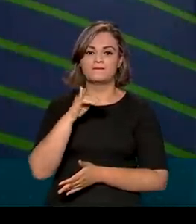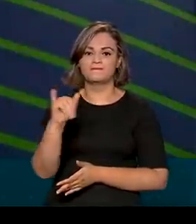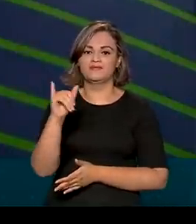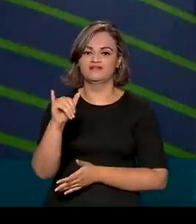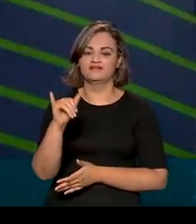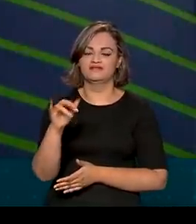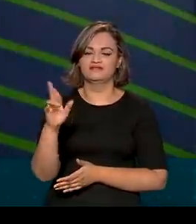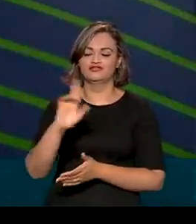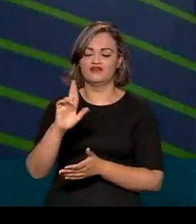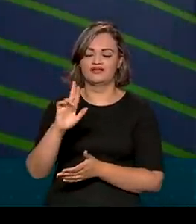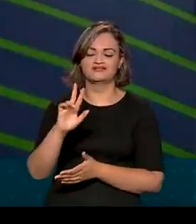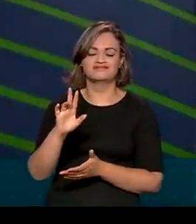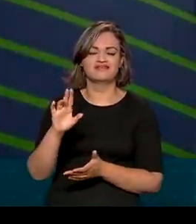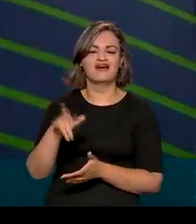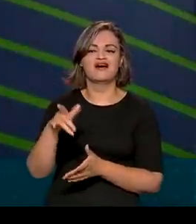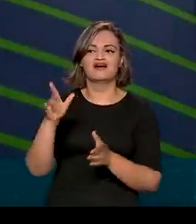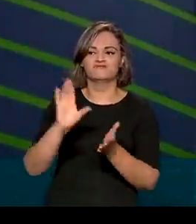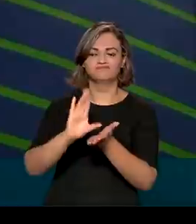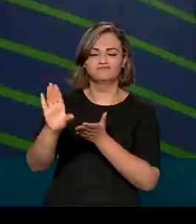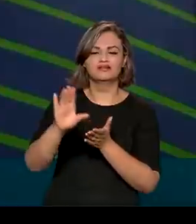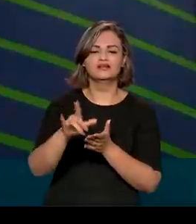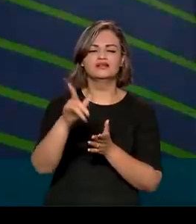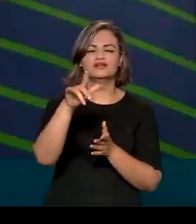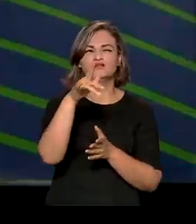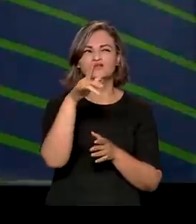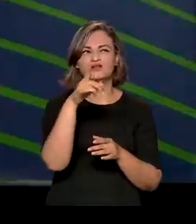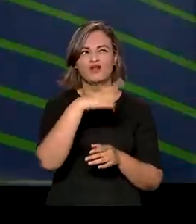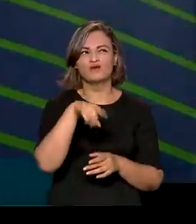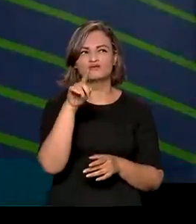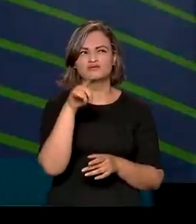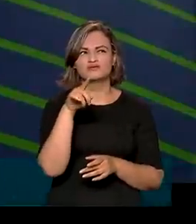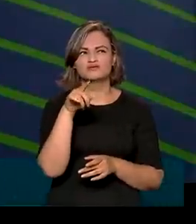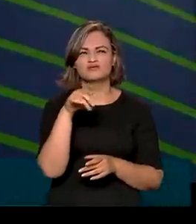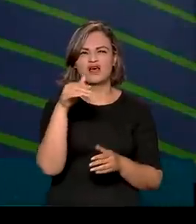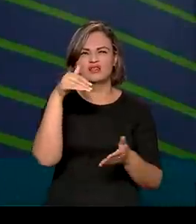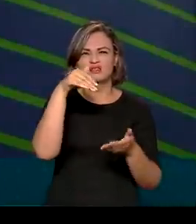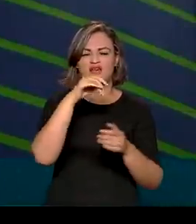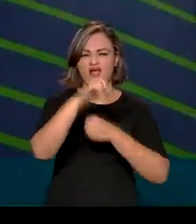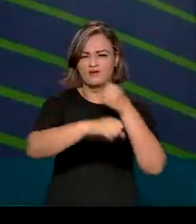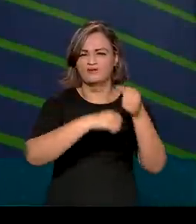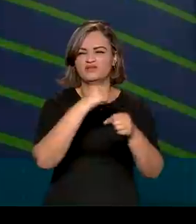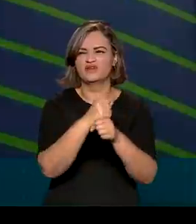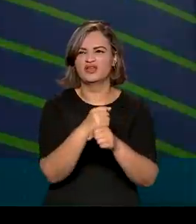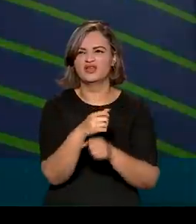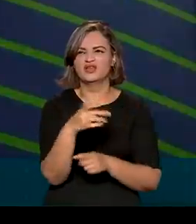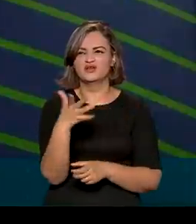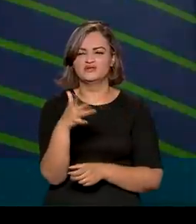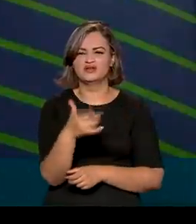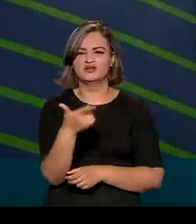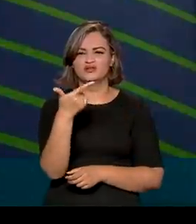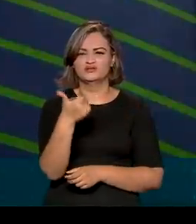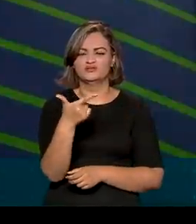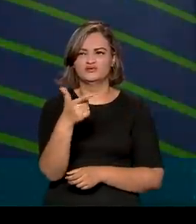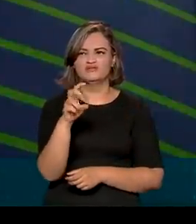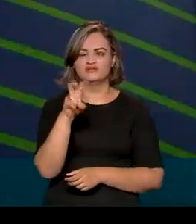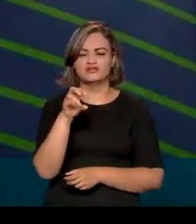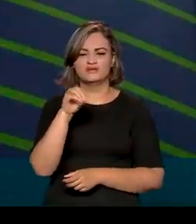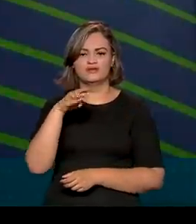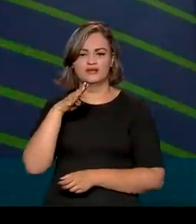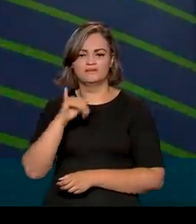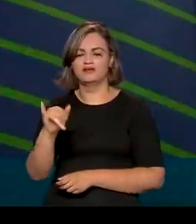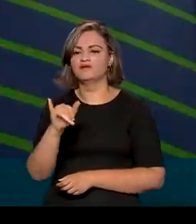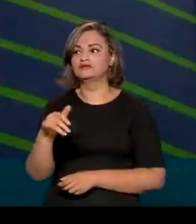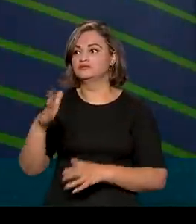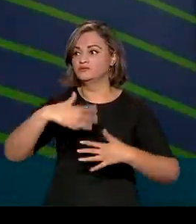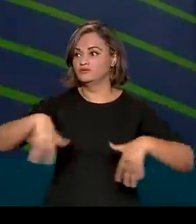concessões. Nós vamos chegar até o final do ano que vem, beirando os 250 bilhões. Então, temos leilões